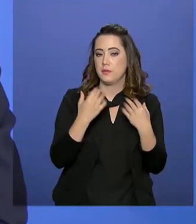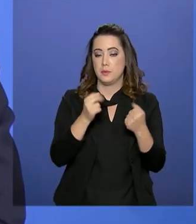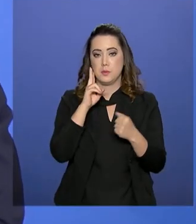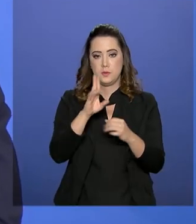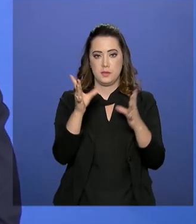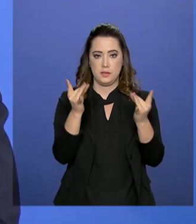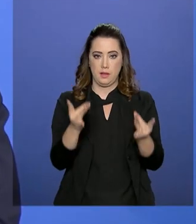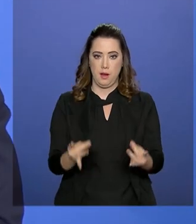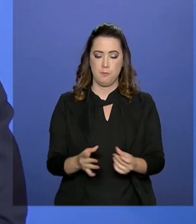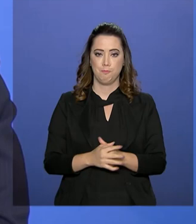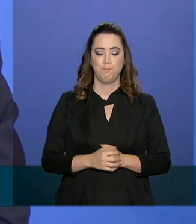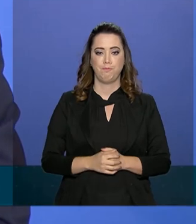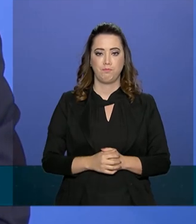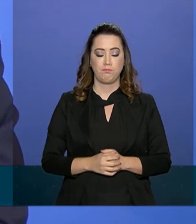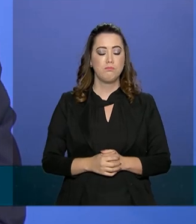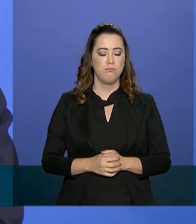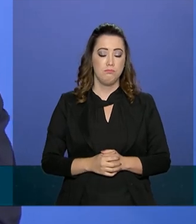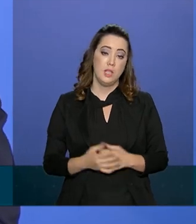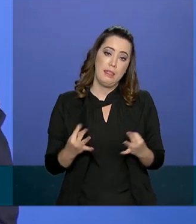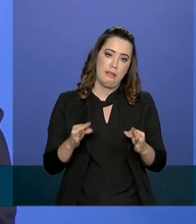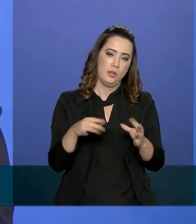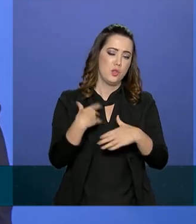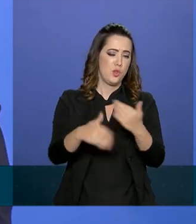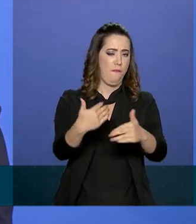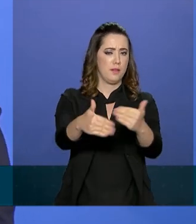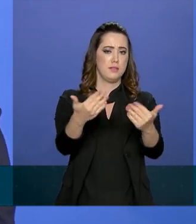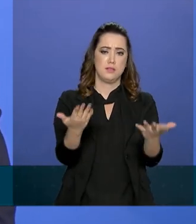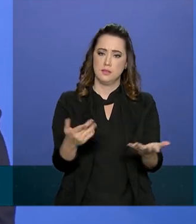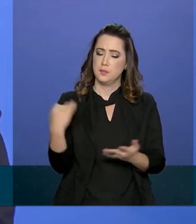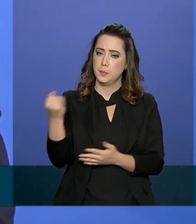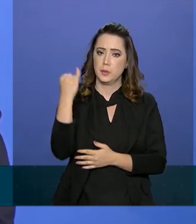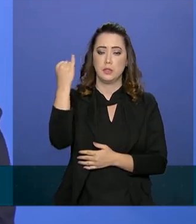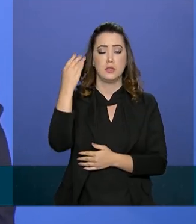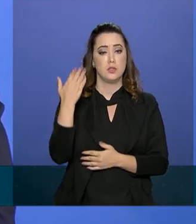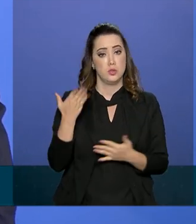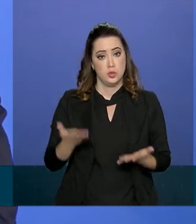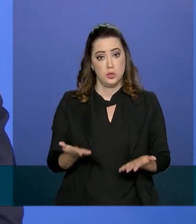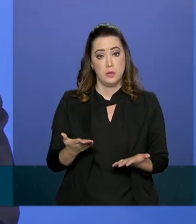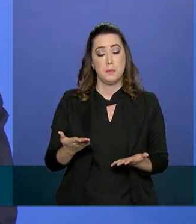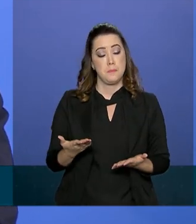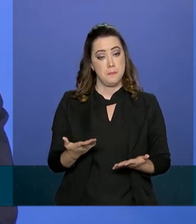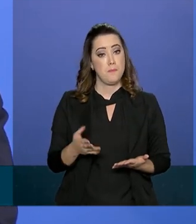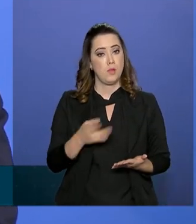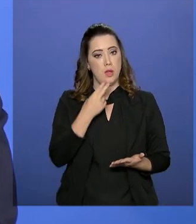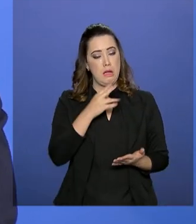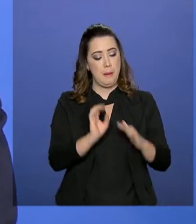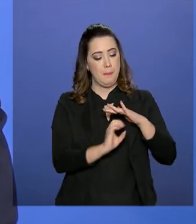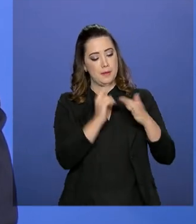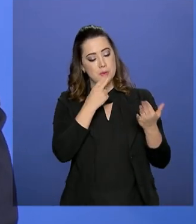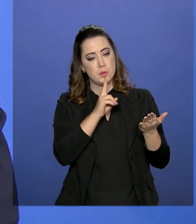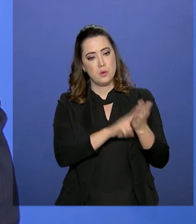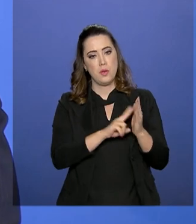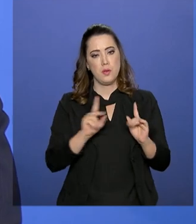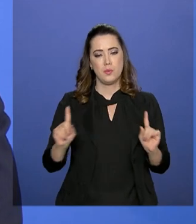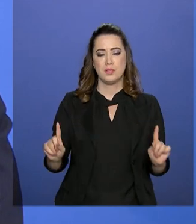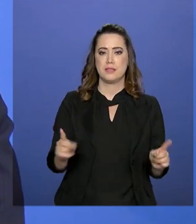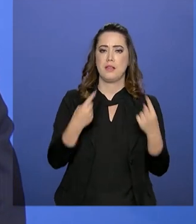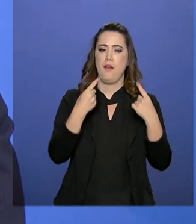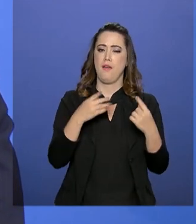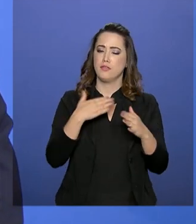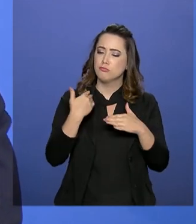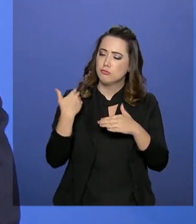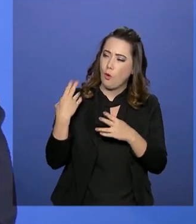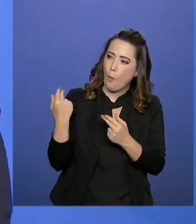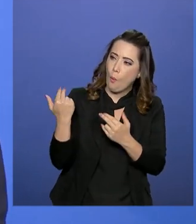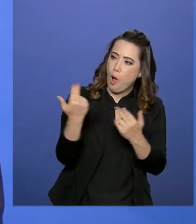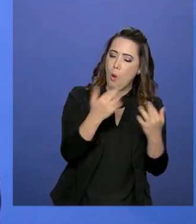Nesses tempos em que a tecnologia avança exponencialmente, os Correios têm o desafio de acompanhar a tendência